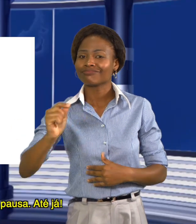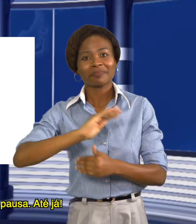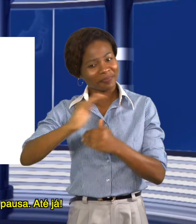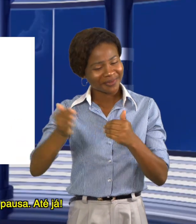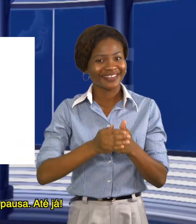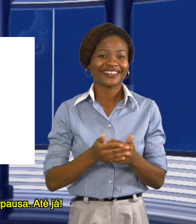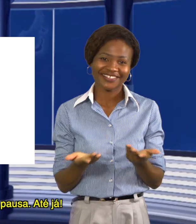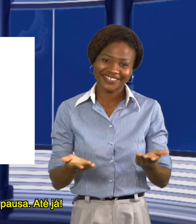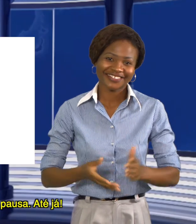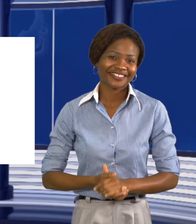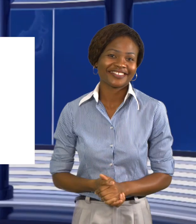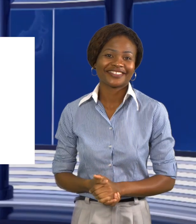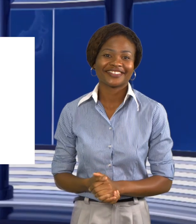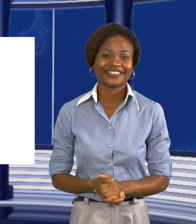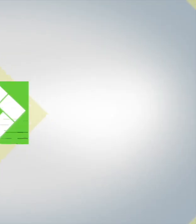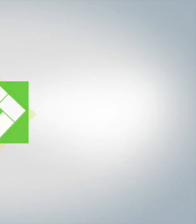pausa. Até já.